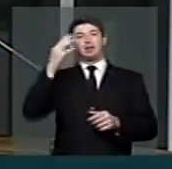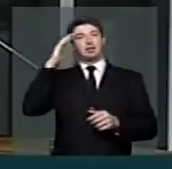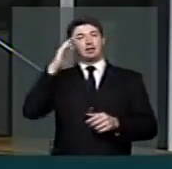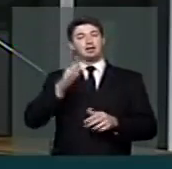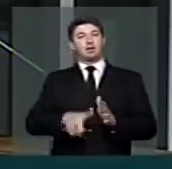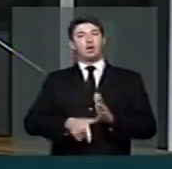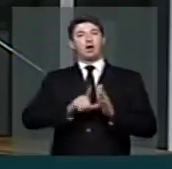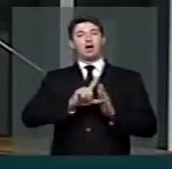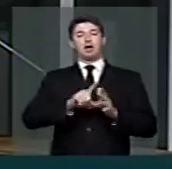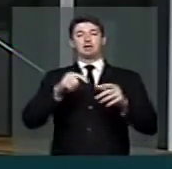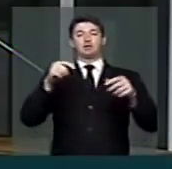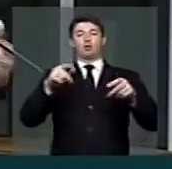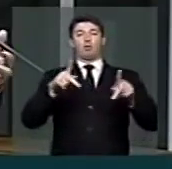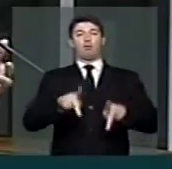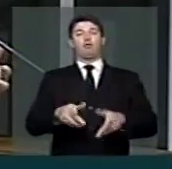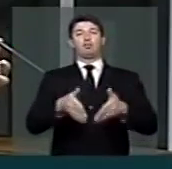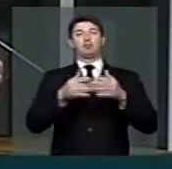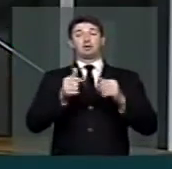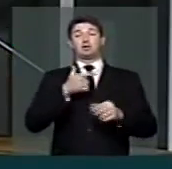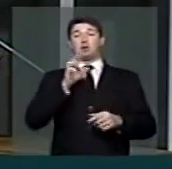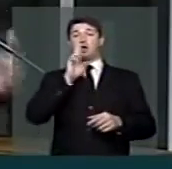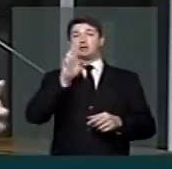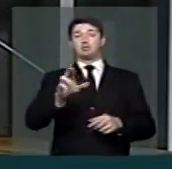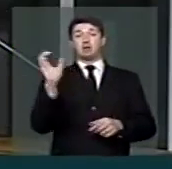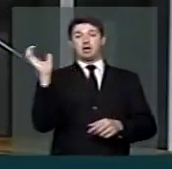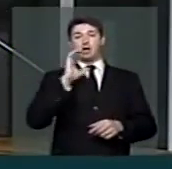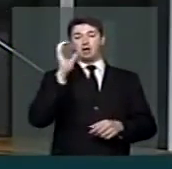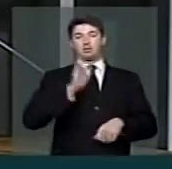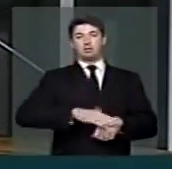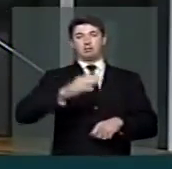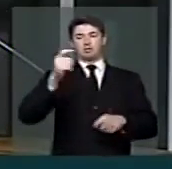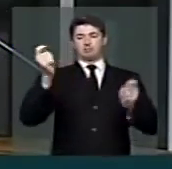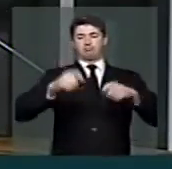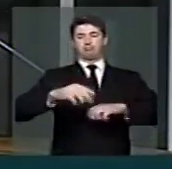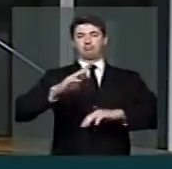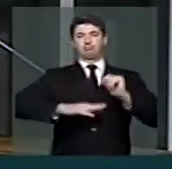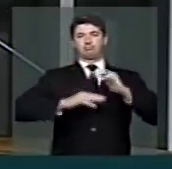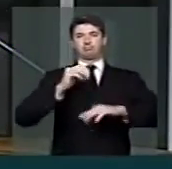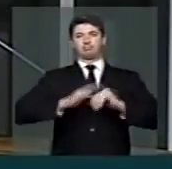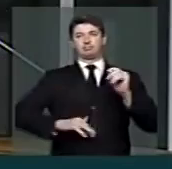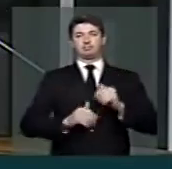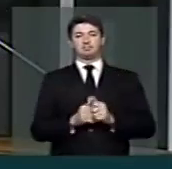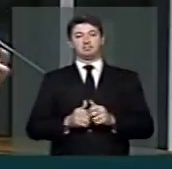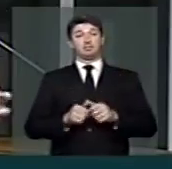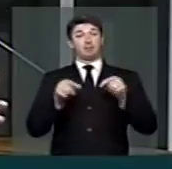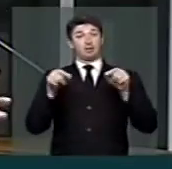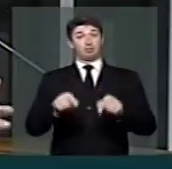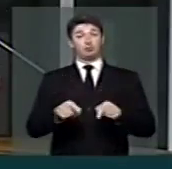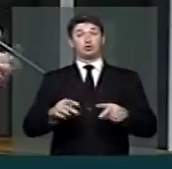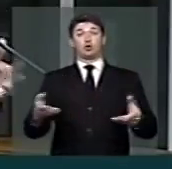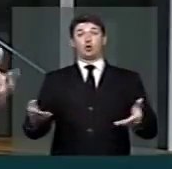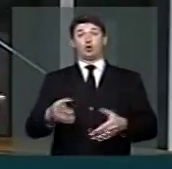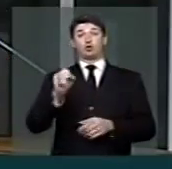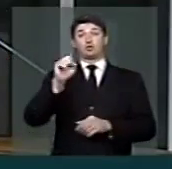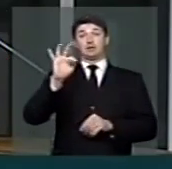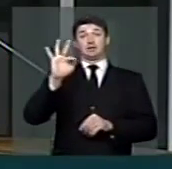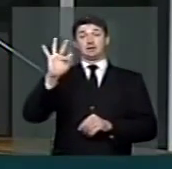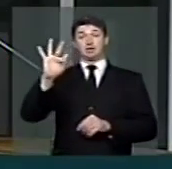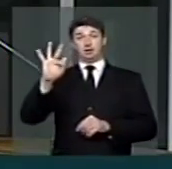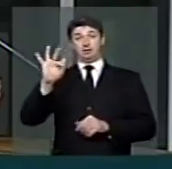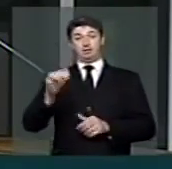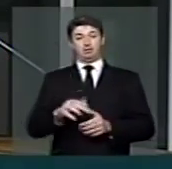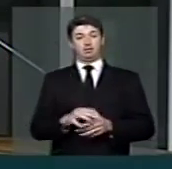população e dar respostas mais rápidas e mais eficientes. E é por isso que, o Supremo Tribunal